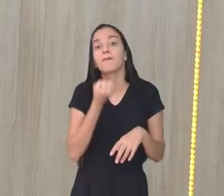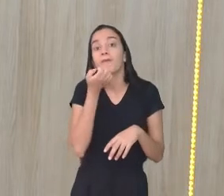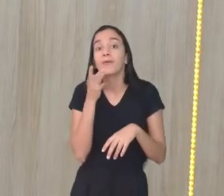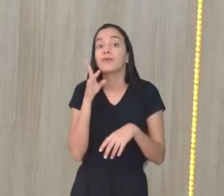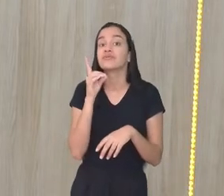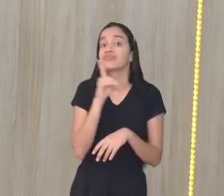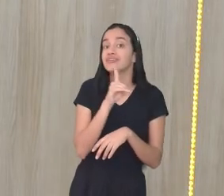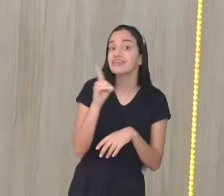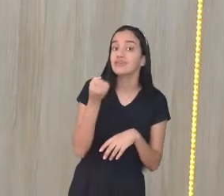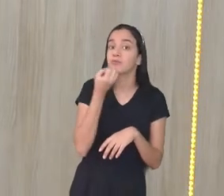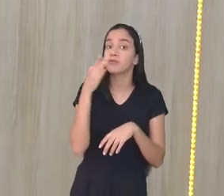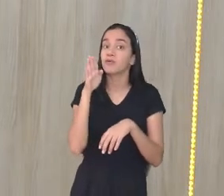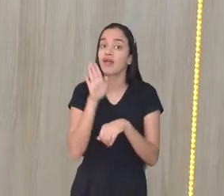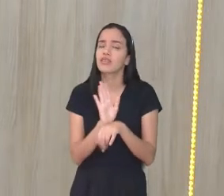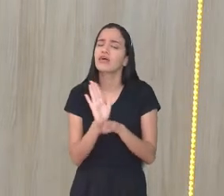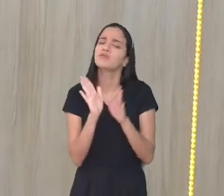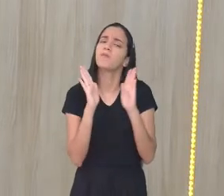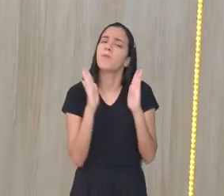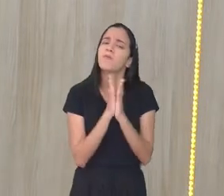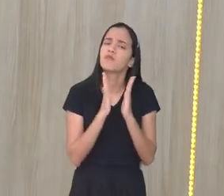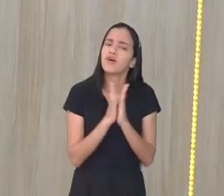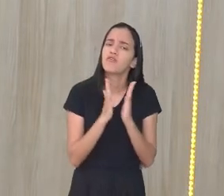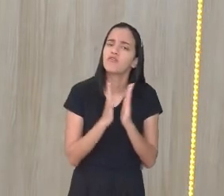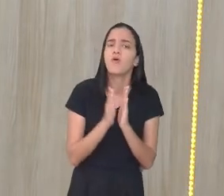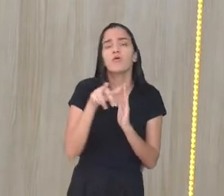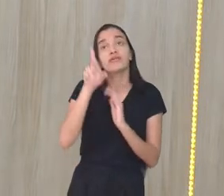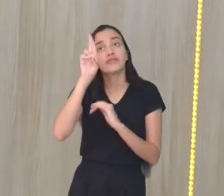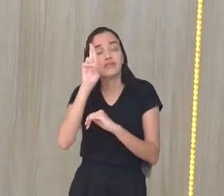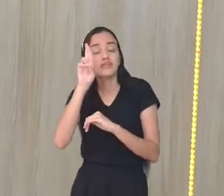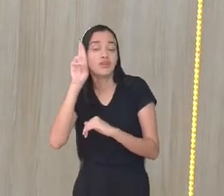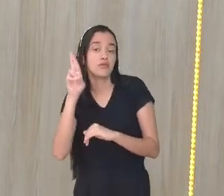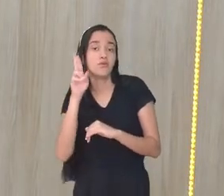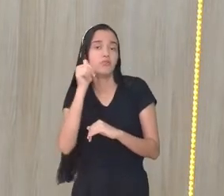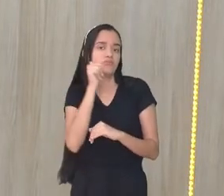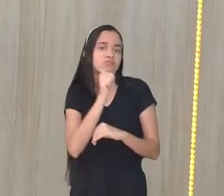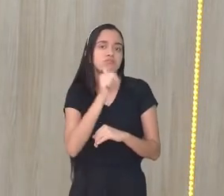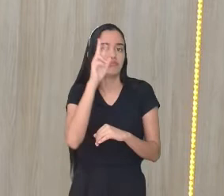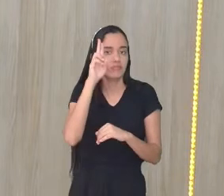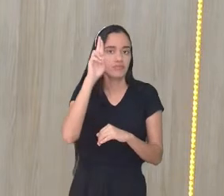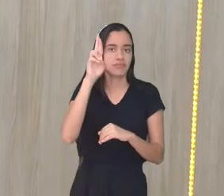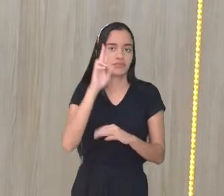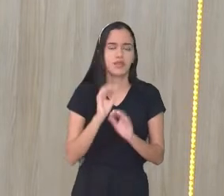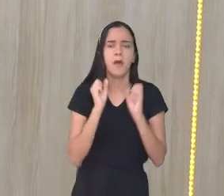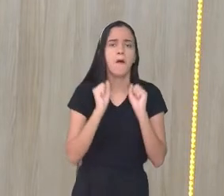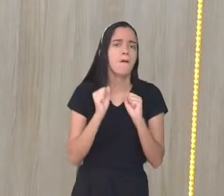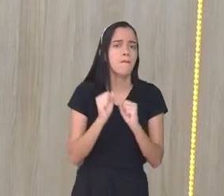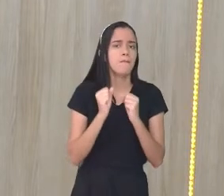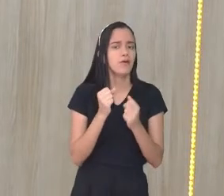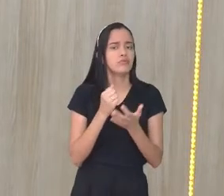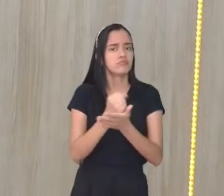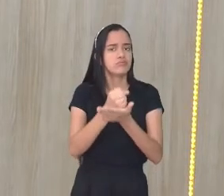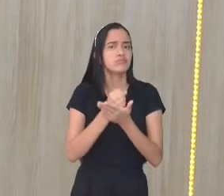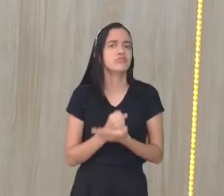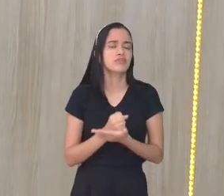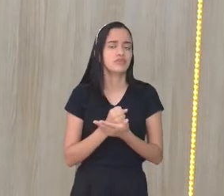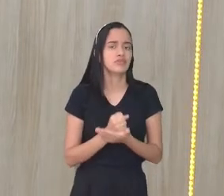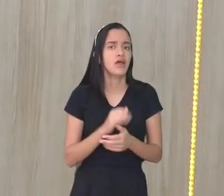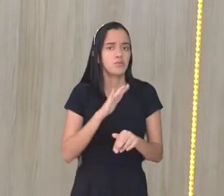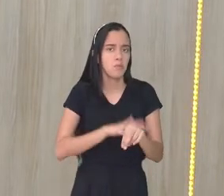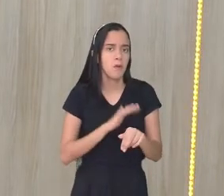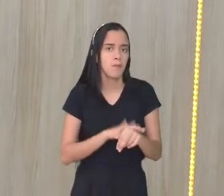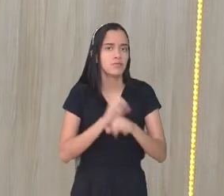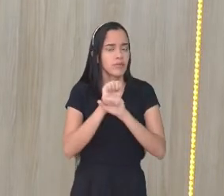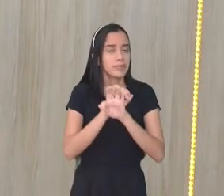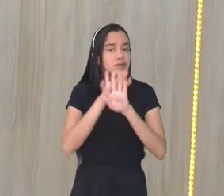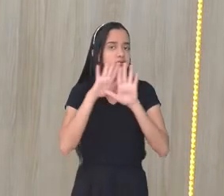tarde, não é? Por favor, o senhor, a senhora, não é? Pode me atender no momento. A senhora pode me